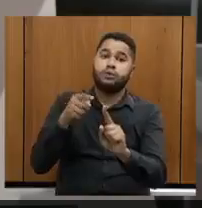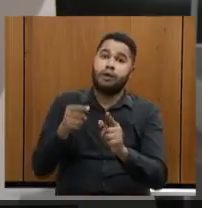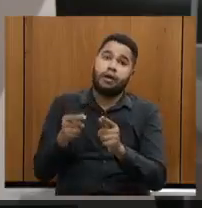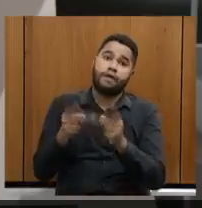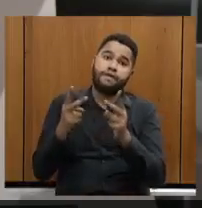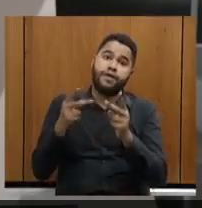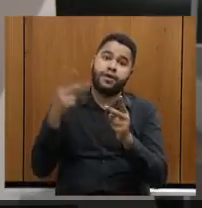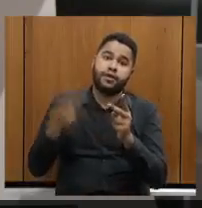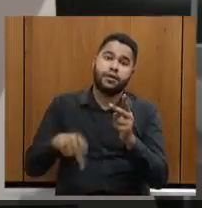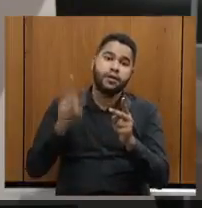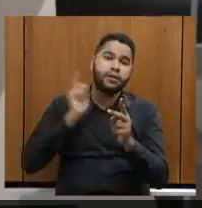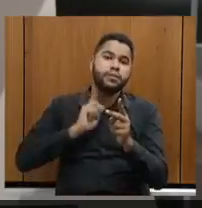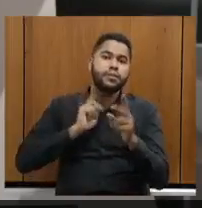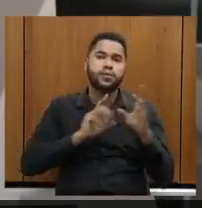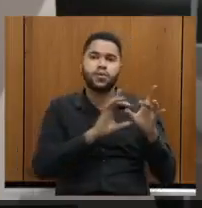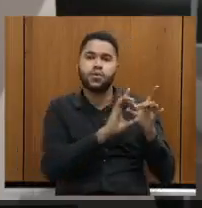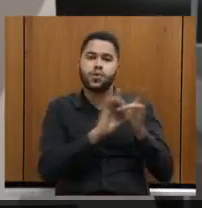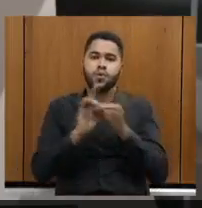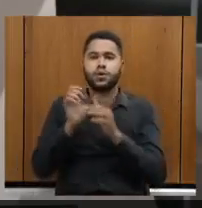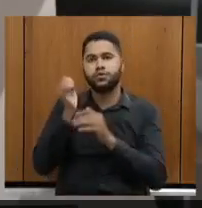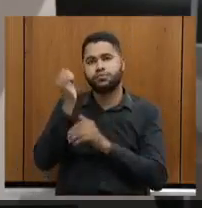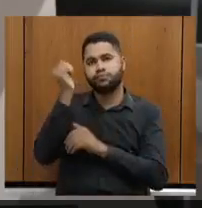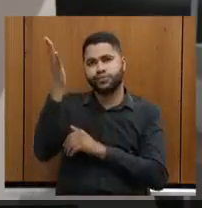destino Minas Gerais no contexto internacional.